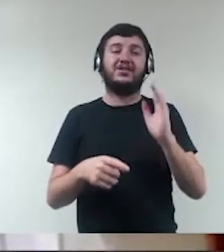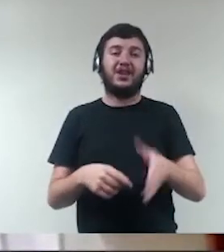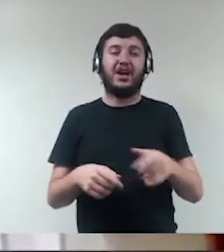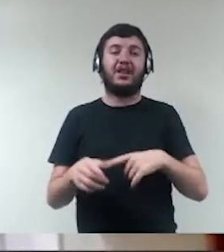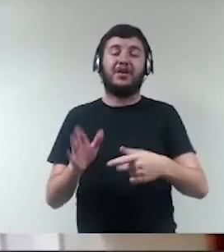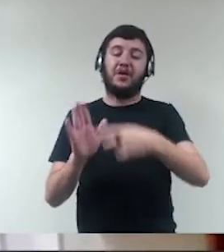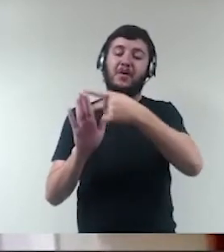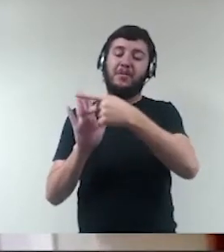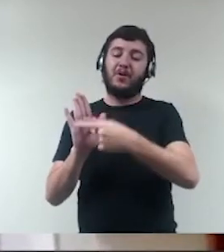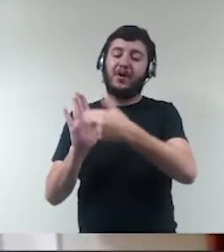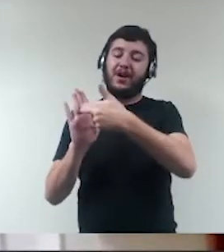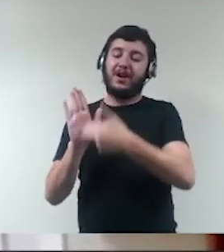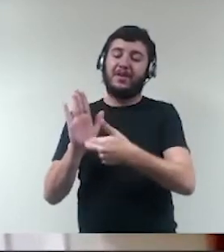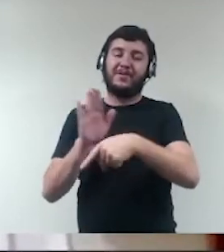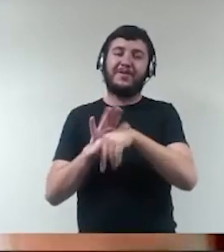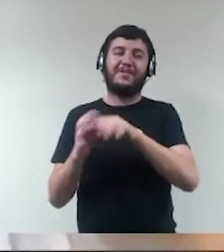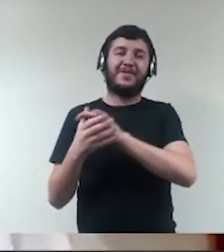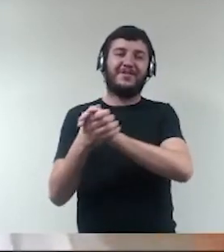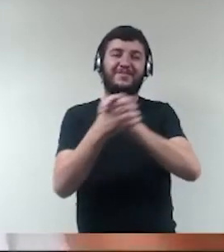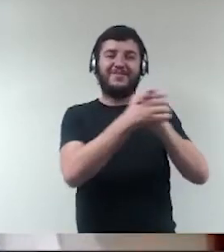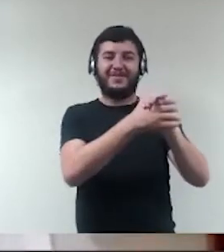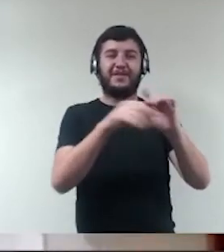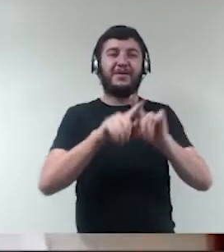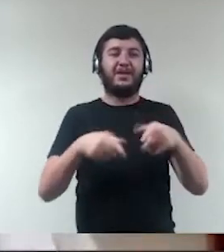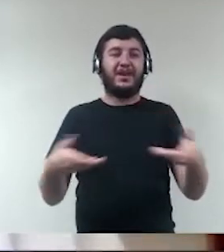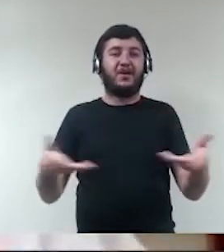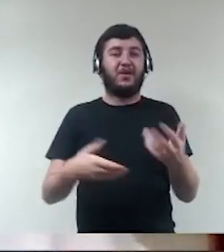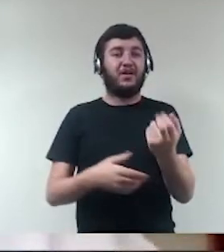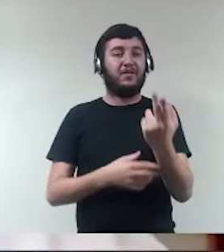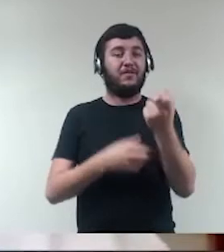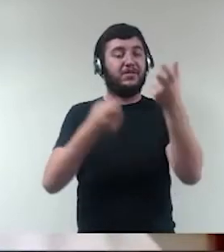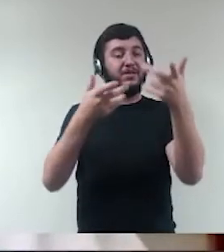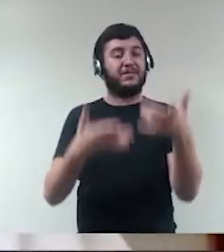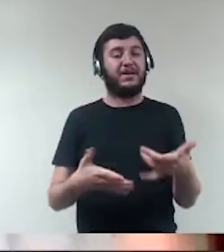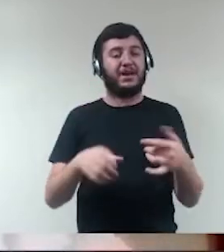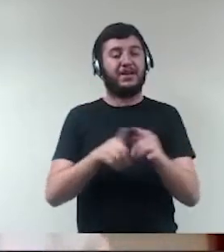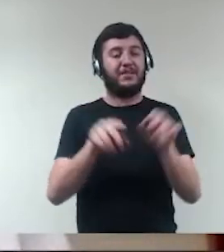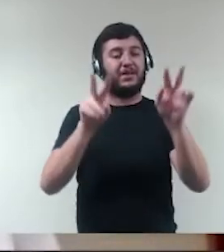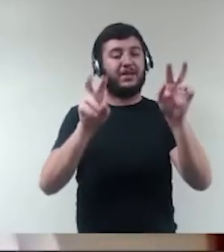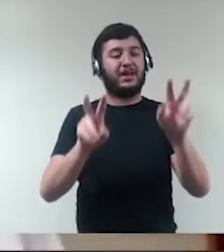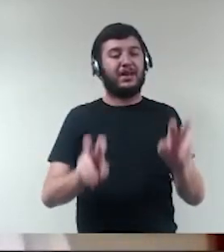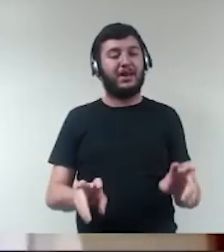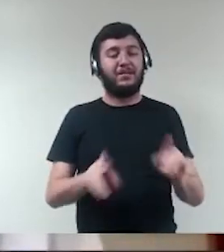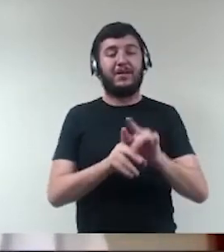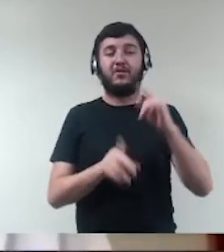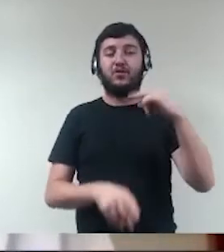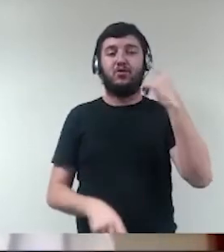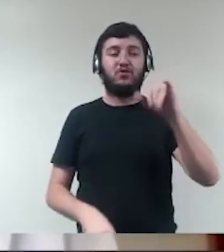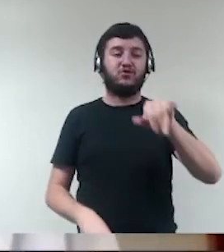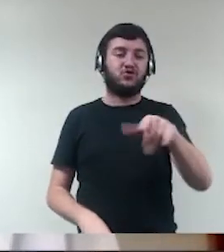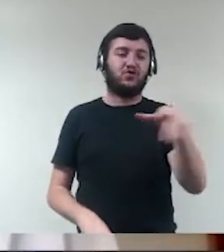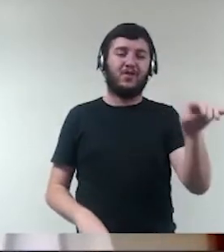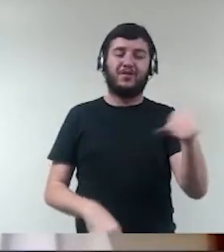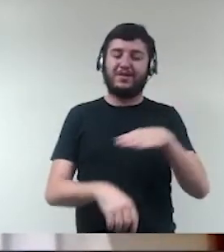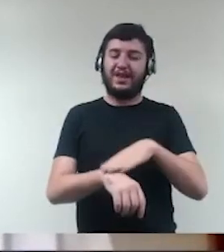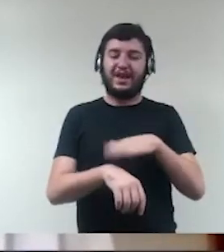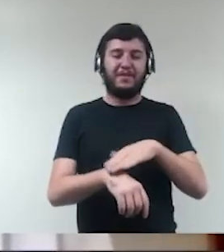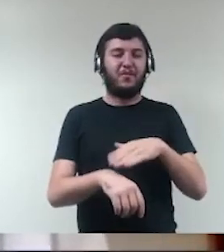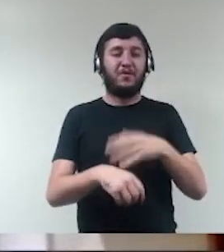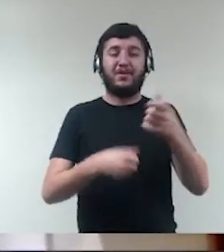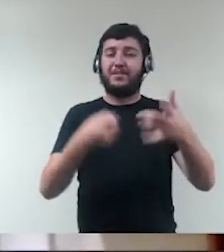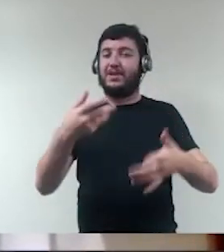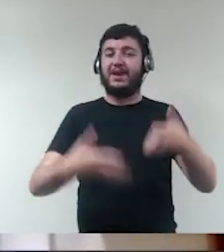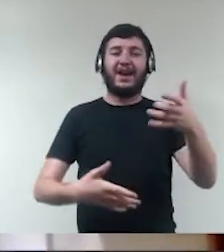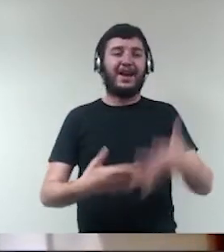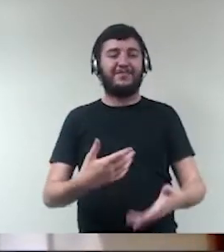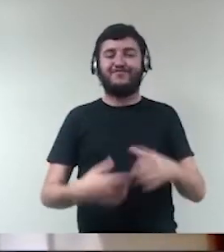e tentar fazer uma pequena abordagem sobre alguns temas que o doutor João ainda não teve chance de falar, e